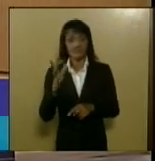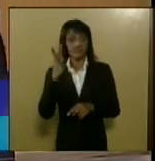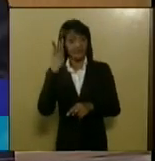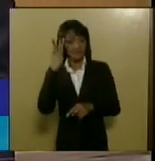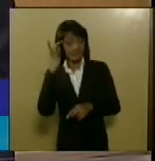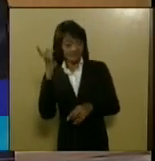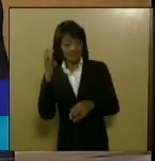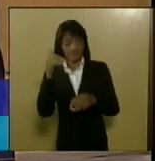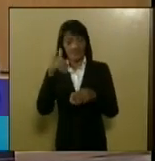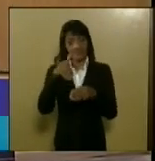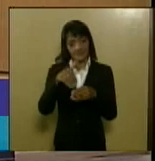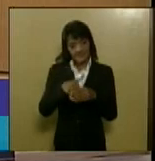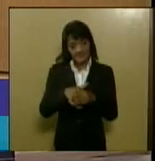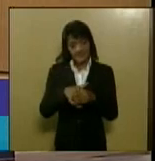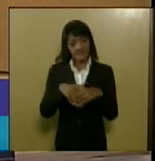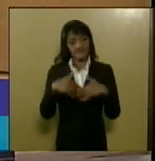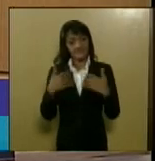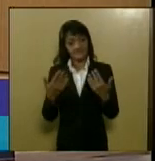então